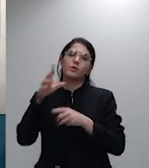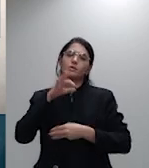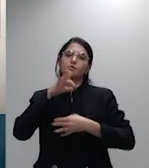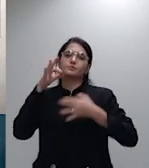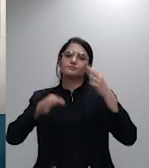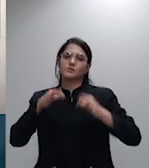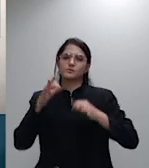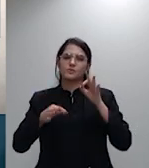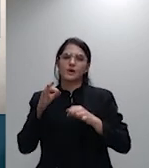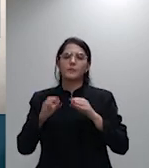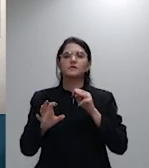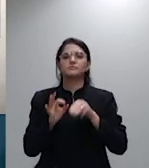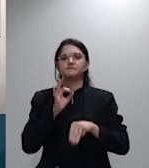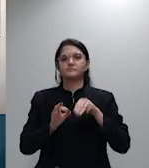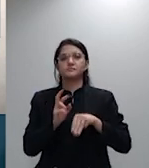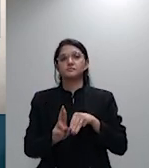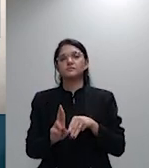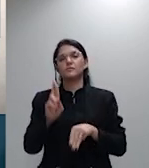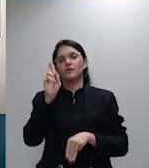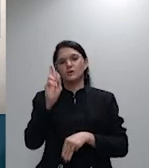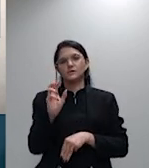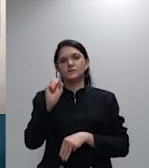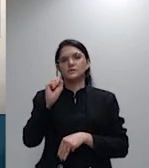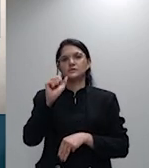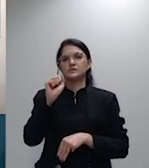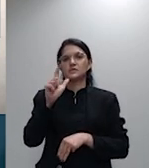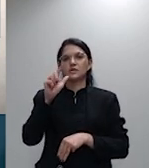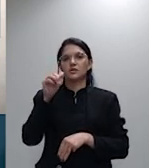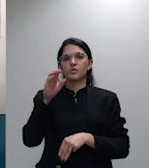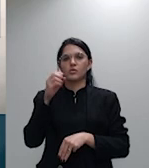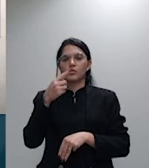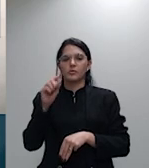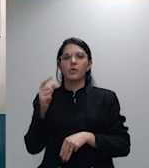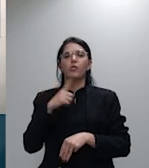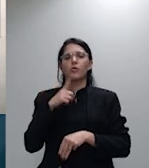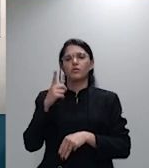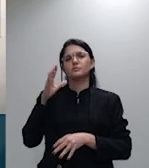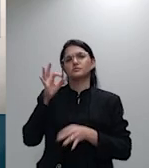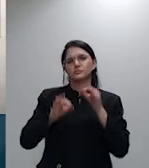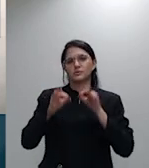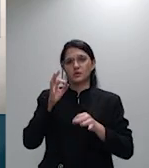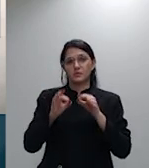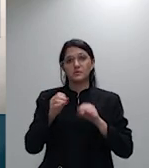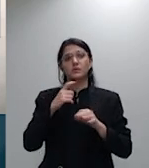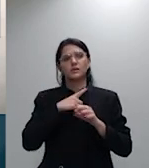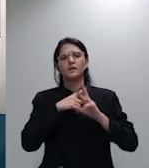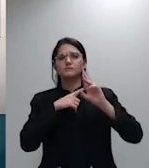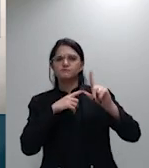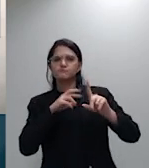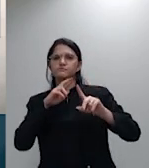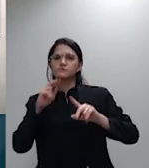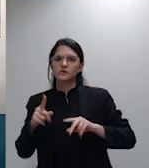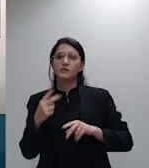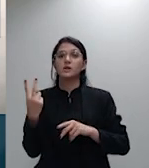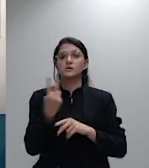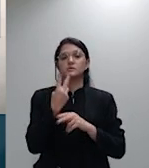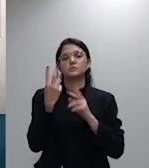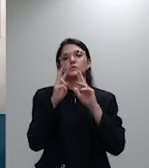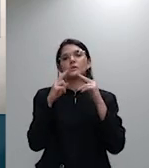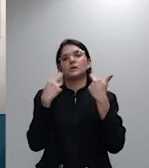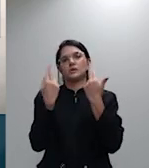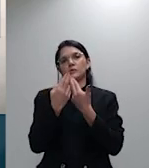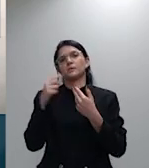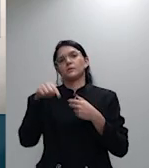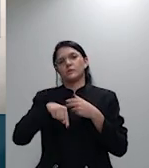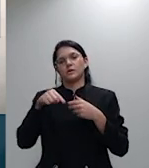diante da manifesta divergência existente entre as turmas que compõem a segunda sessão superior tribunal escolegiado